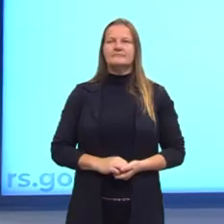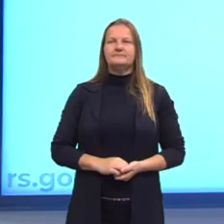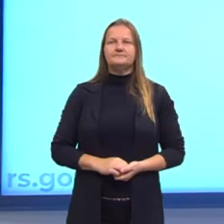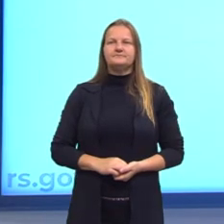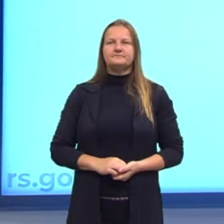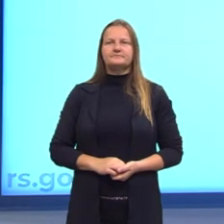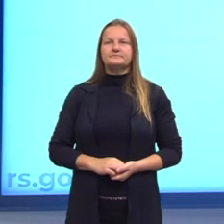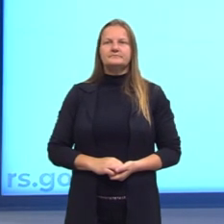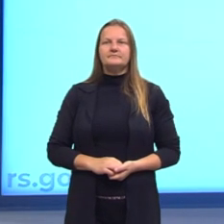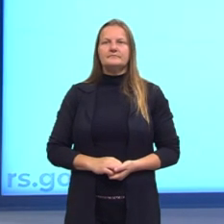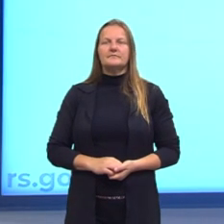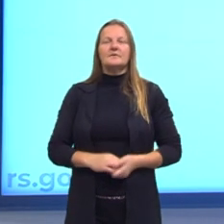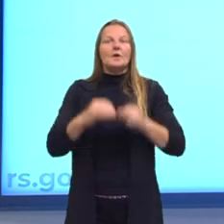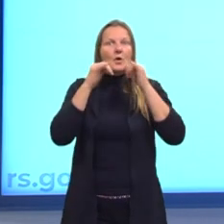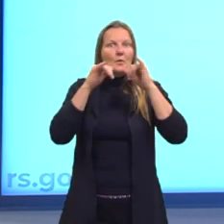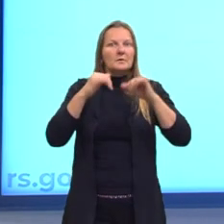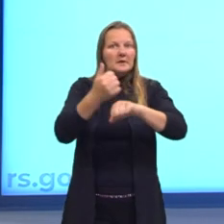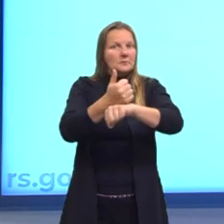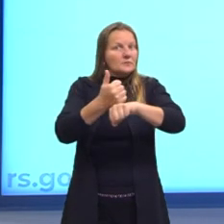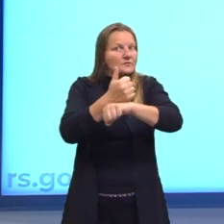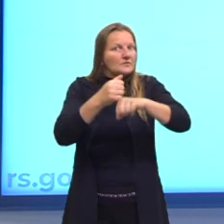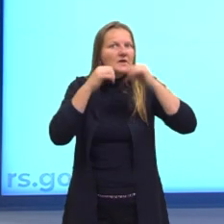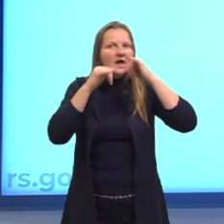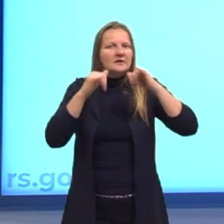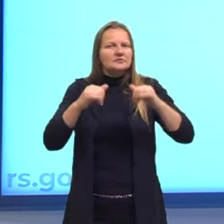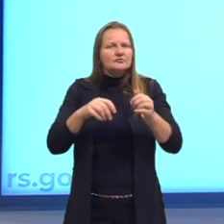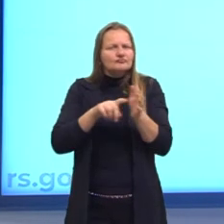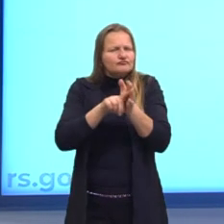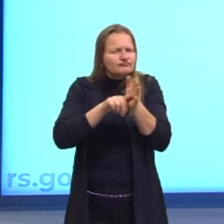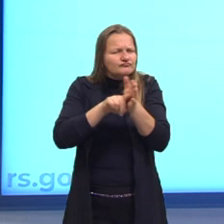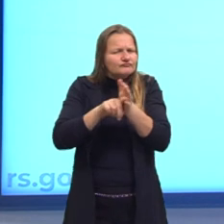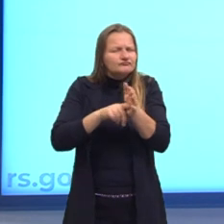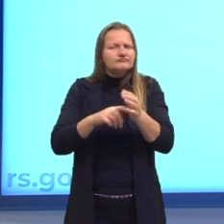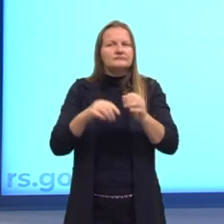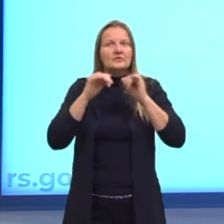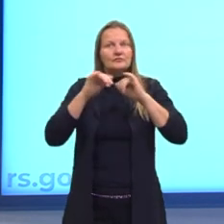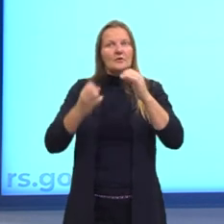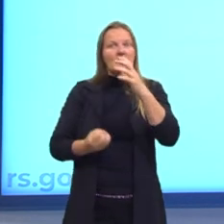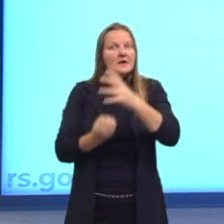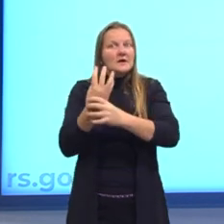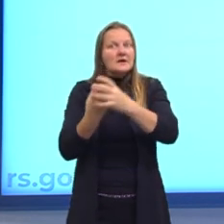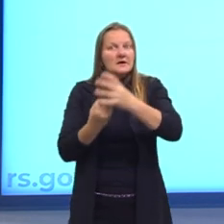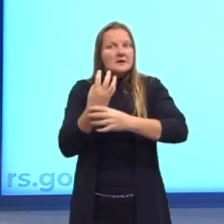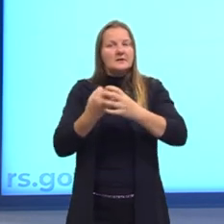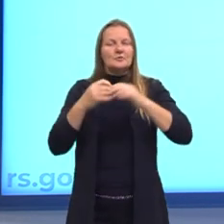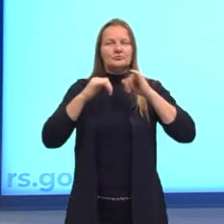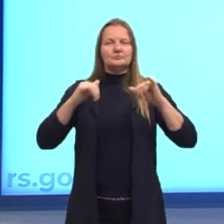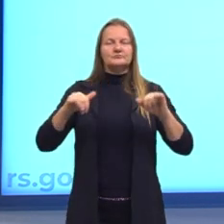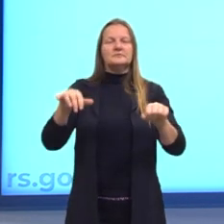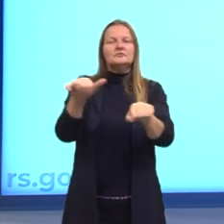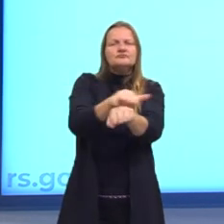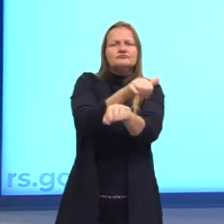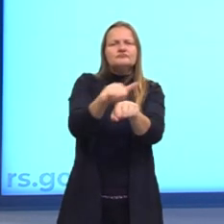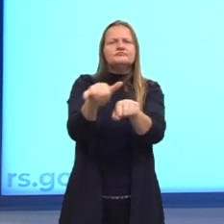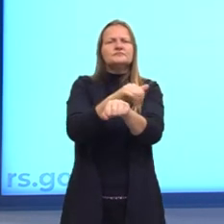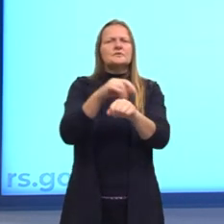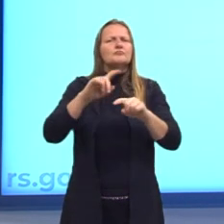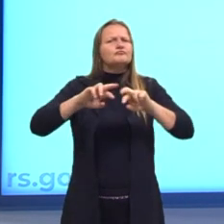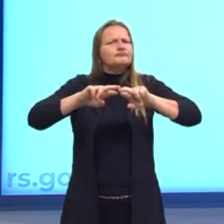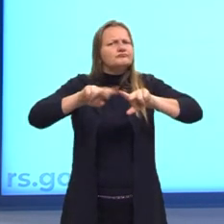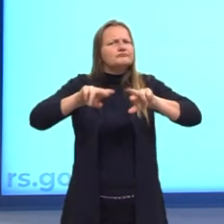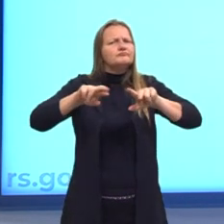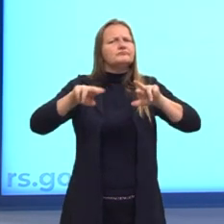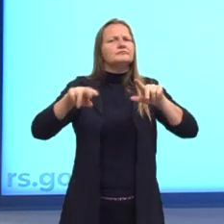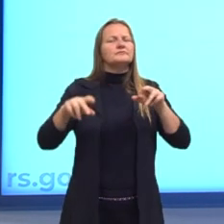E os publicitários, ou seja, aquelas pessoas que produzem os anúncios de publicidade, eles vão utilizar diversas ferramentas